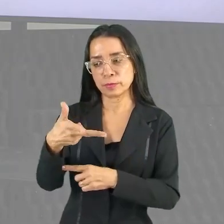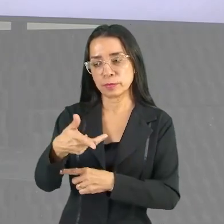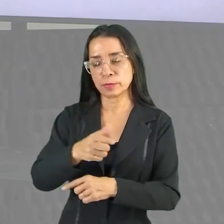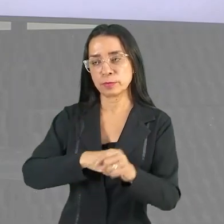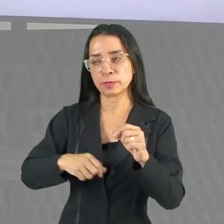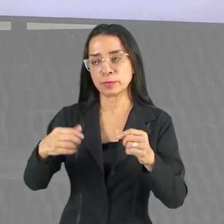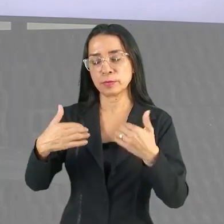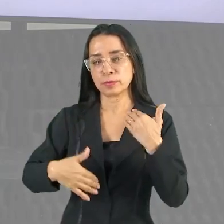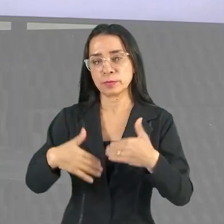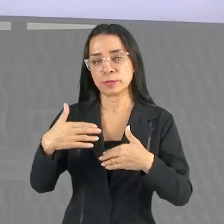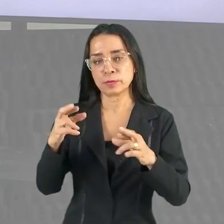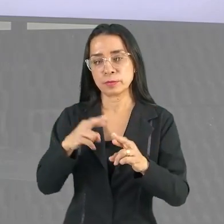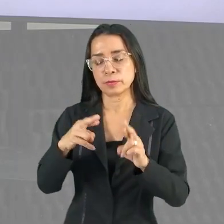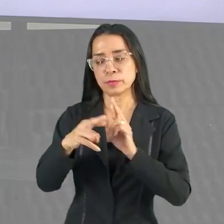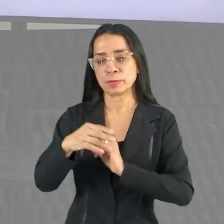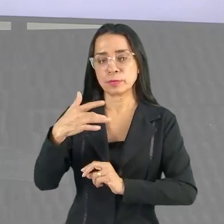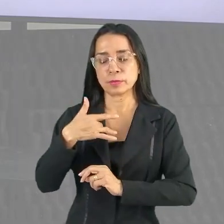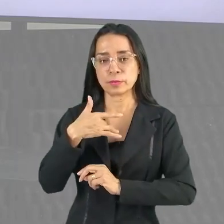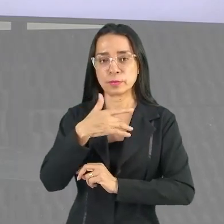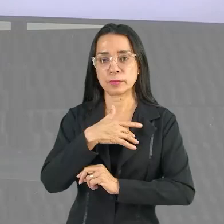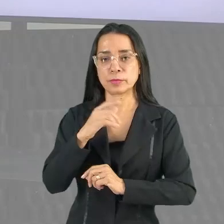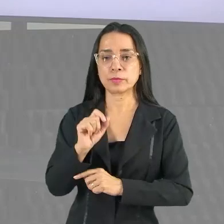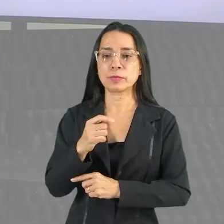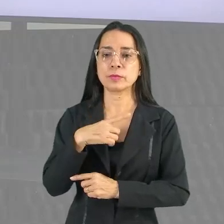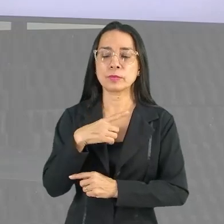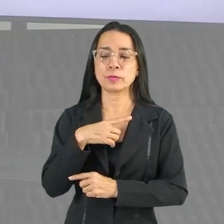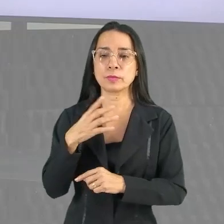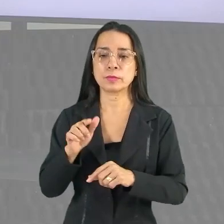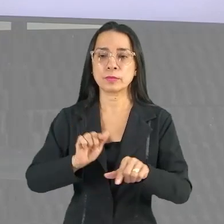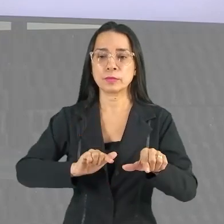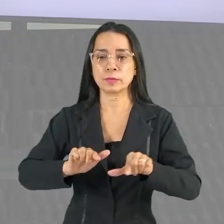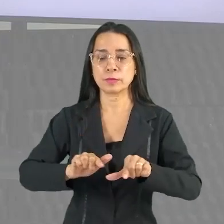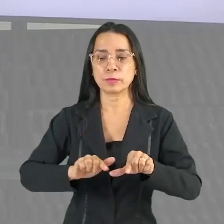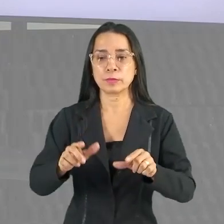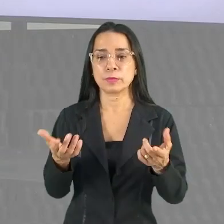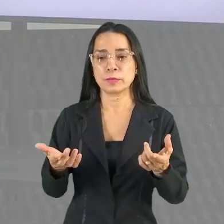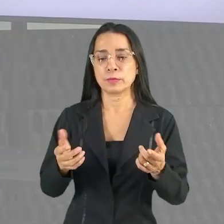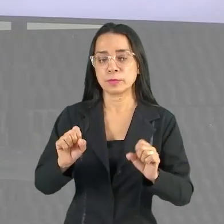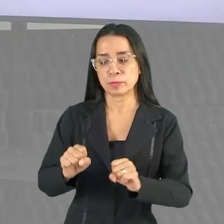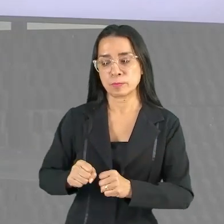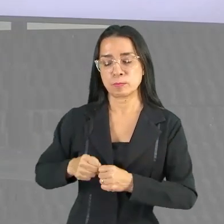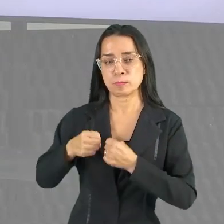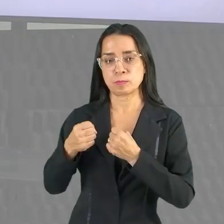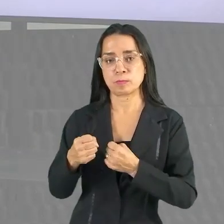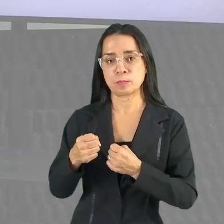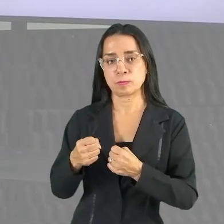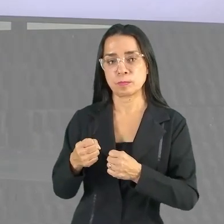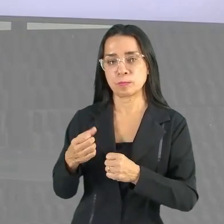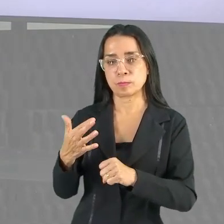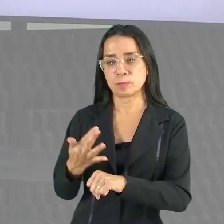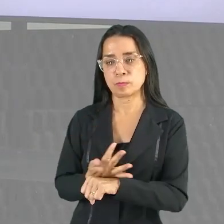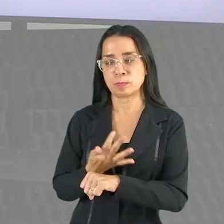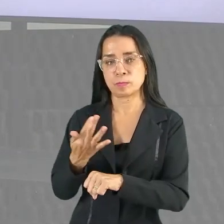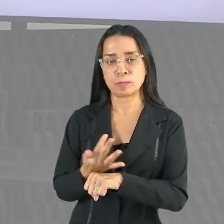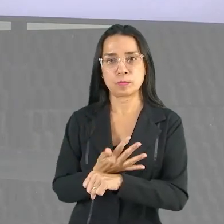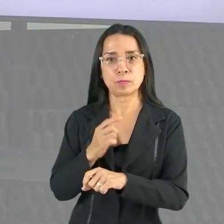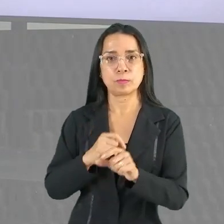física relacionada à saúde. Ele vai trabalhar a sua força, resistência